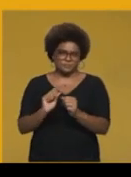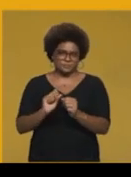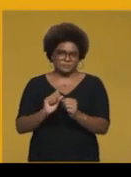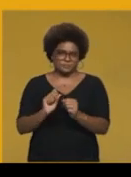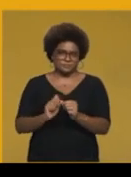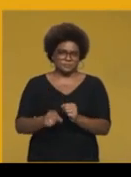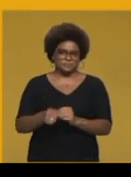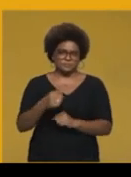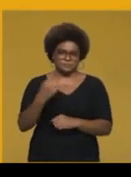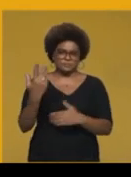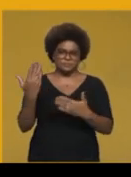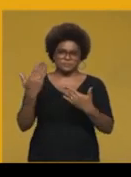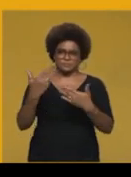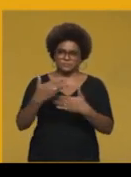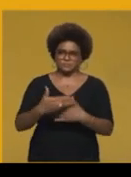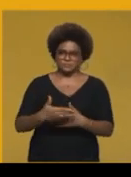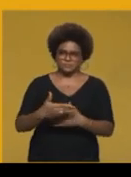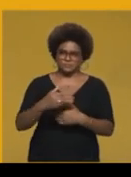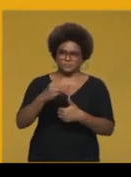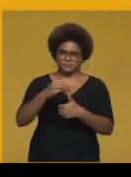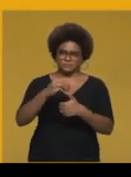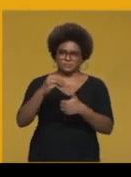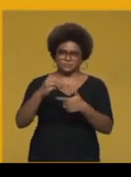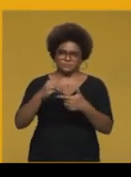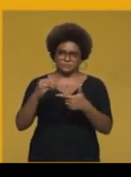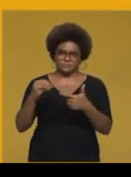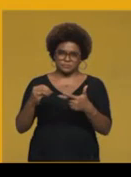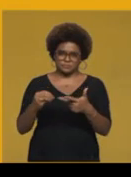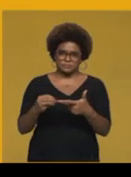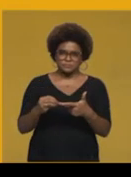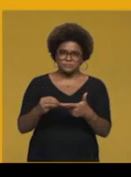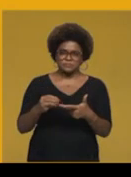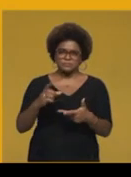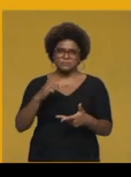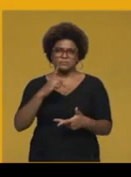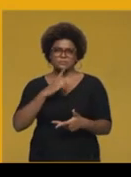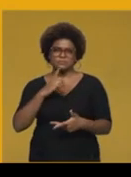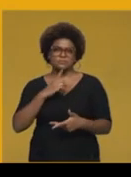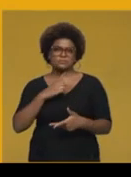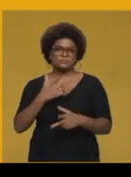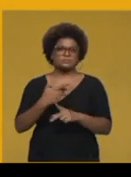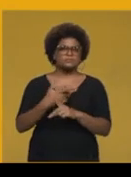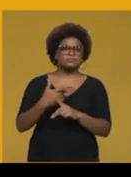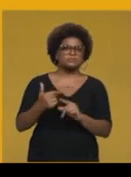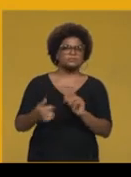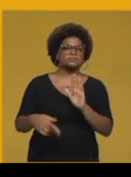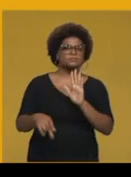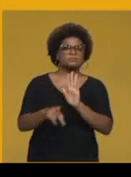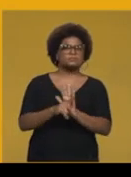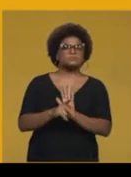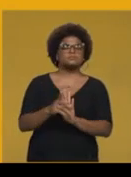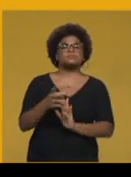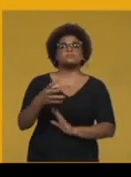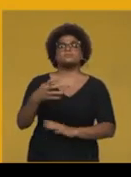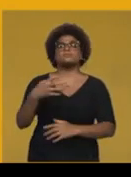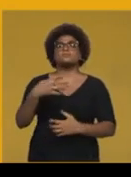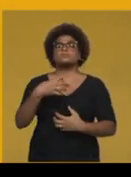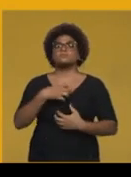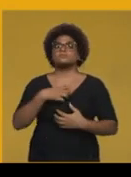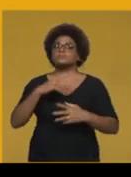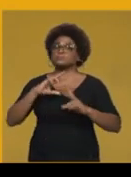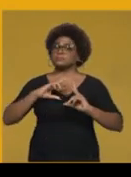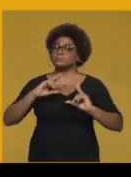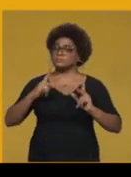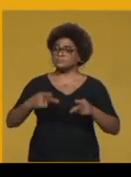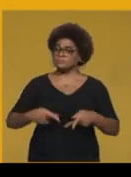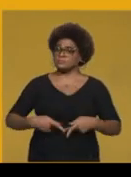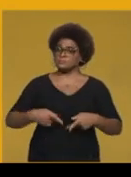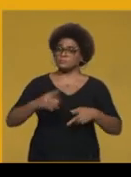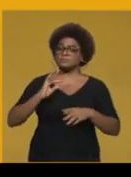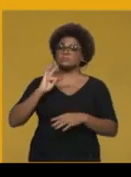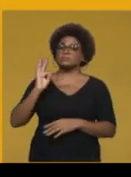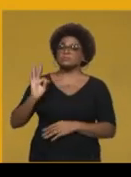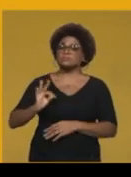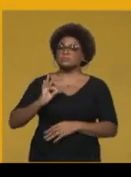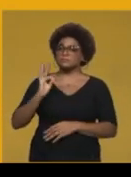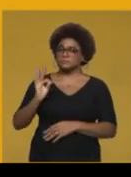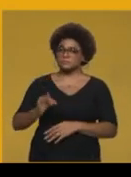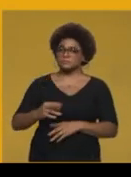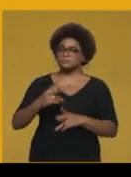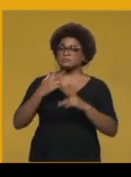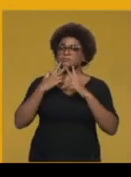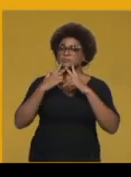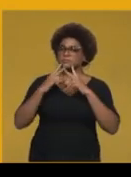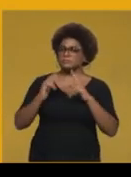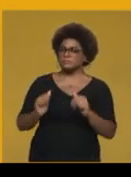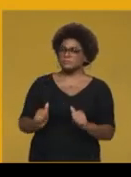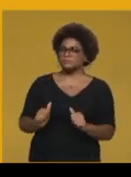temos questões de ciências humanas e suas tecnologias, linguagens, códigos e suas